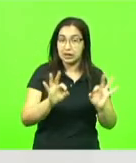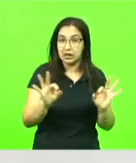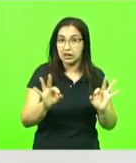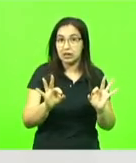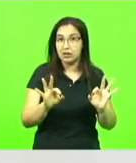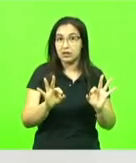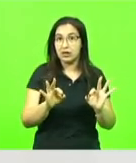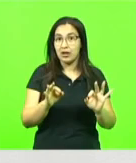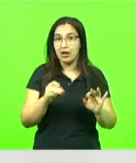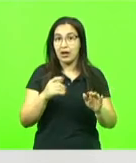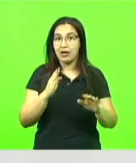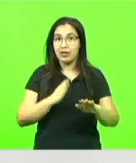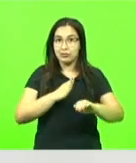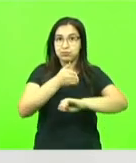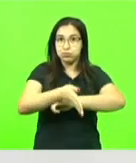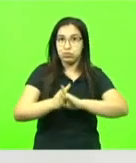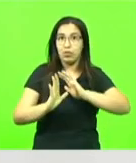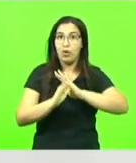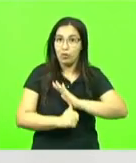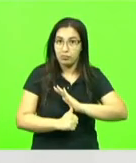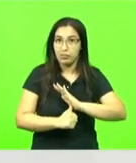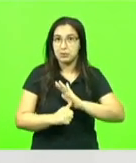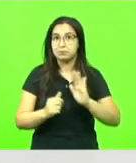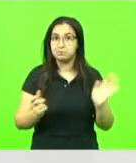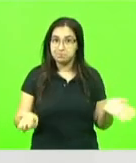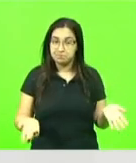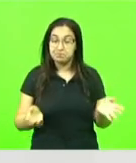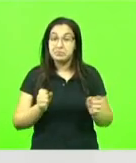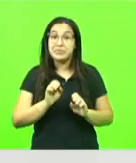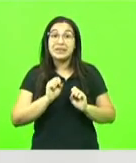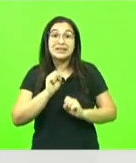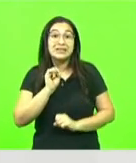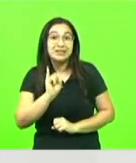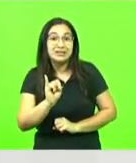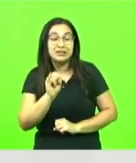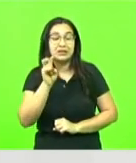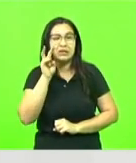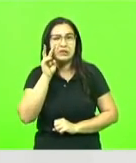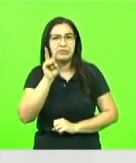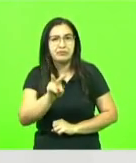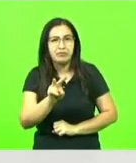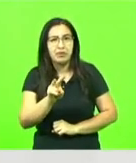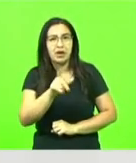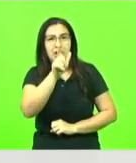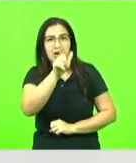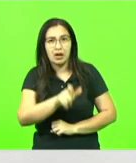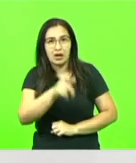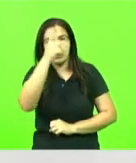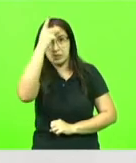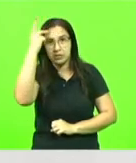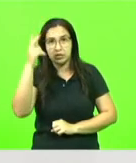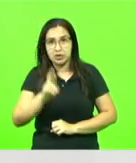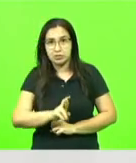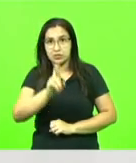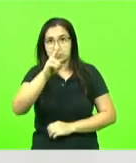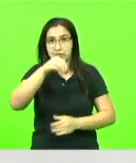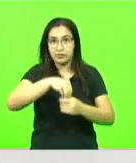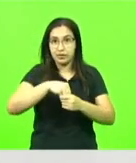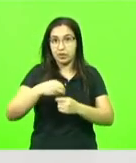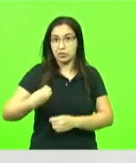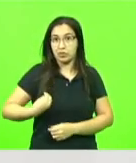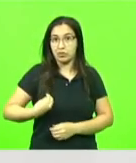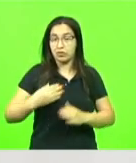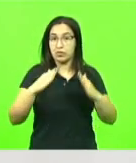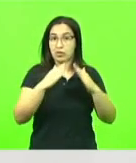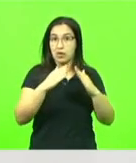do dono dessa coisa móvel. se ele se depara com o proprietário do imóvel ali, passava automaticamente a passar